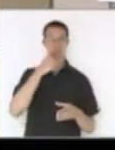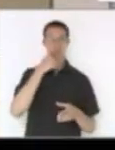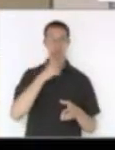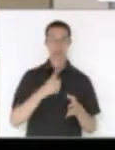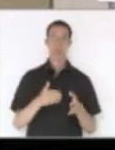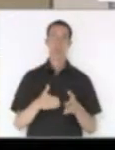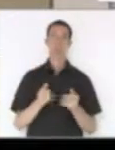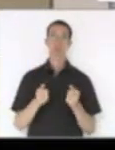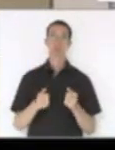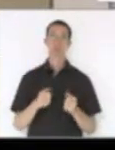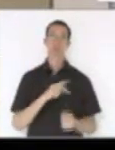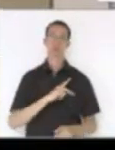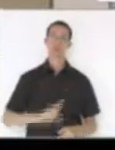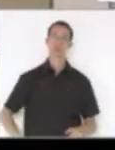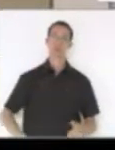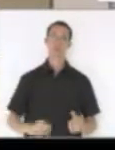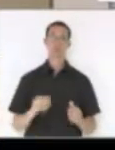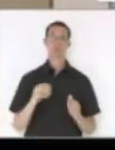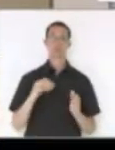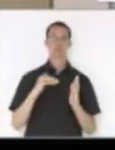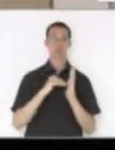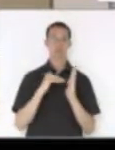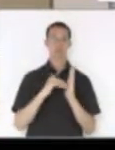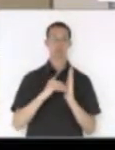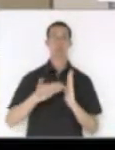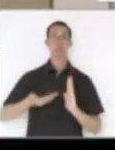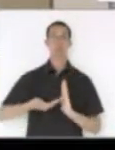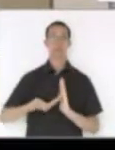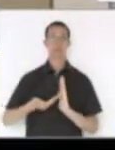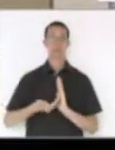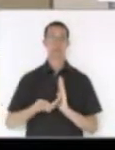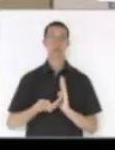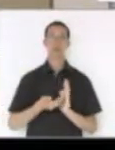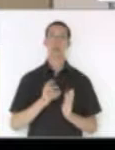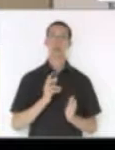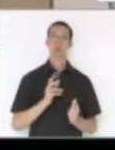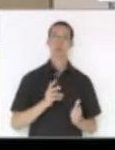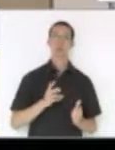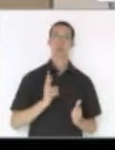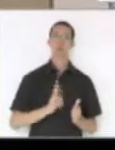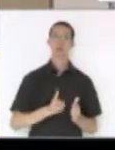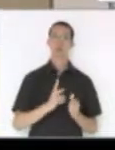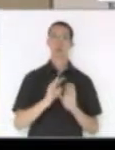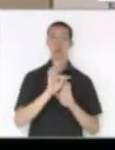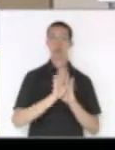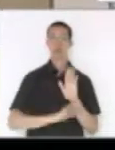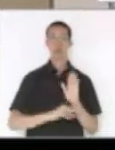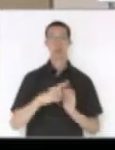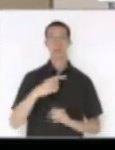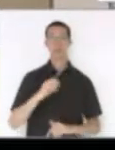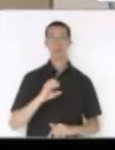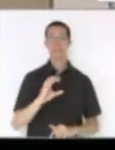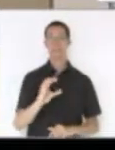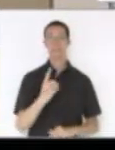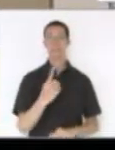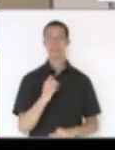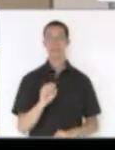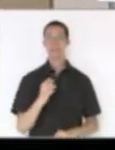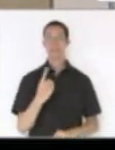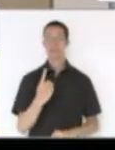Presidentes do Senado e da Câmara Federal pela manutenção do texto original da PEC 181 de